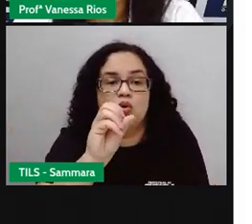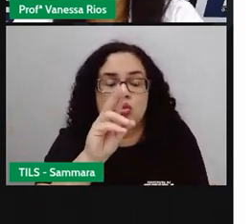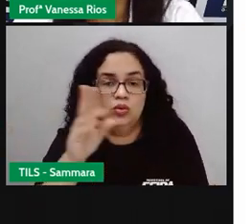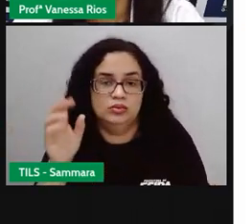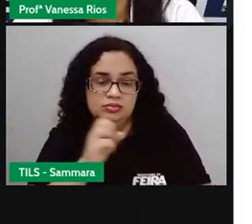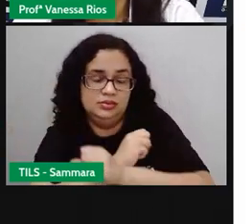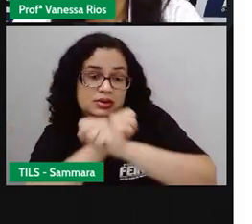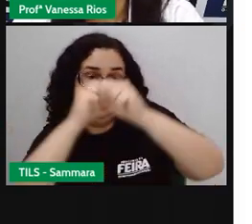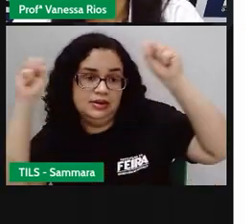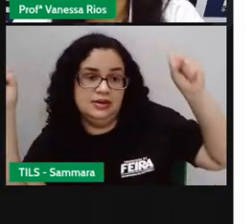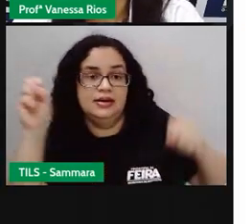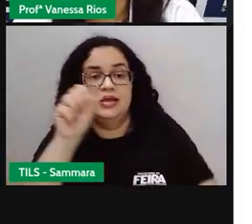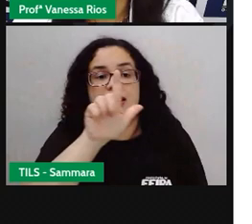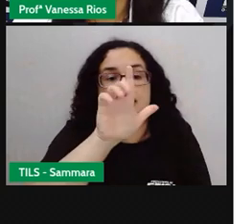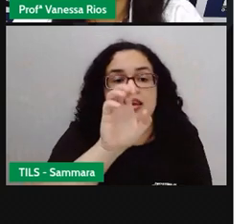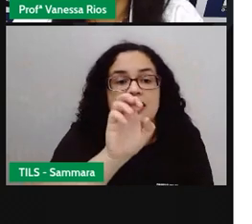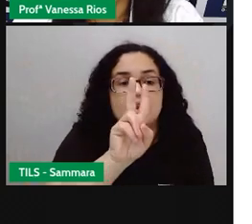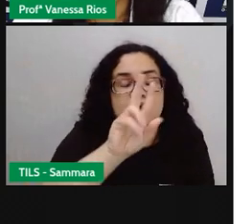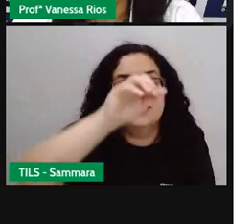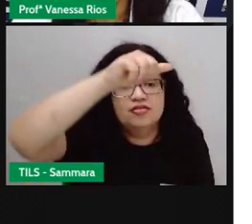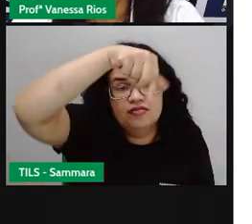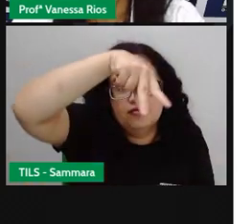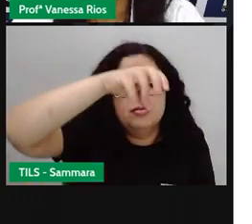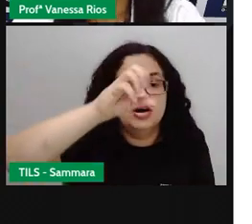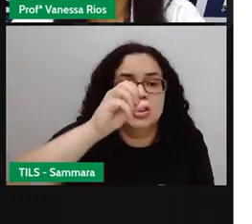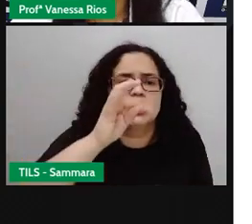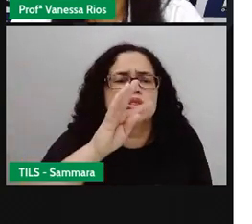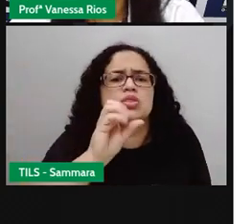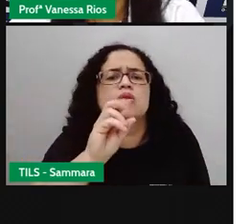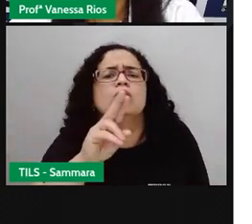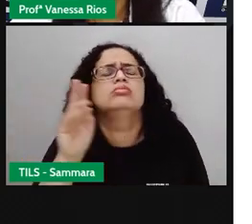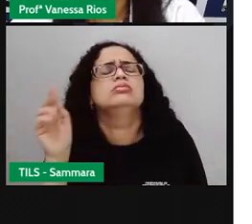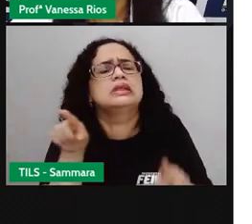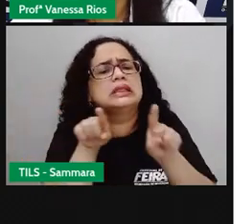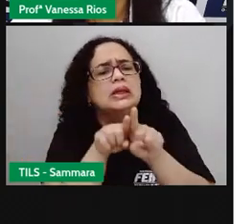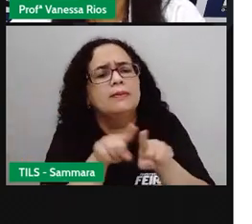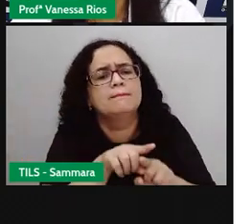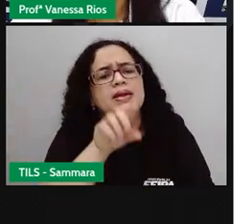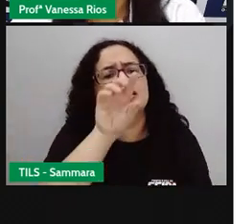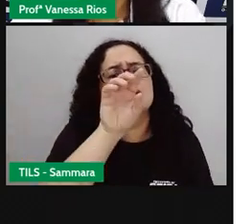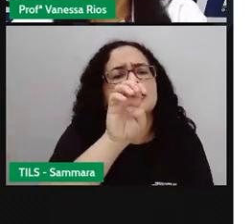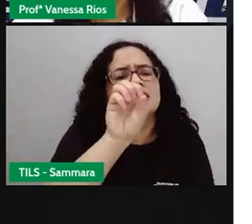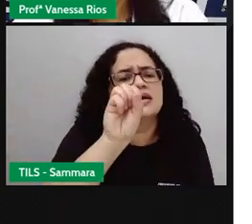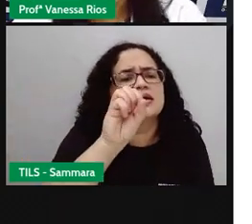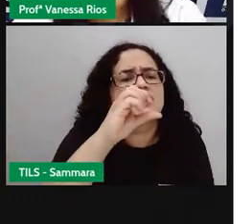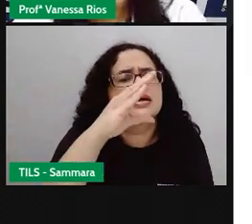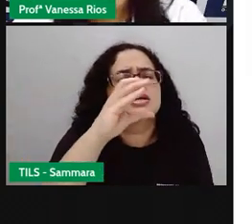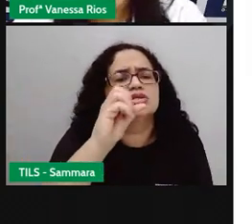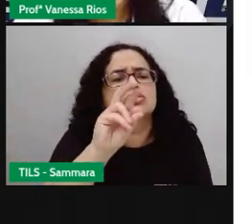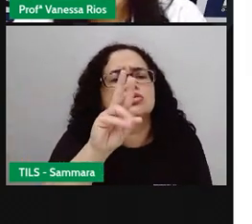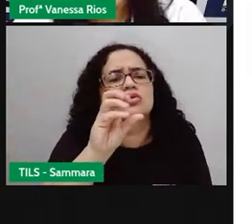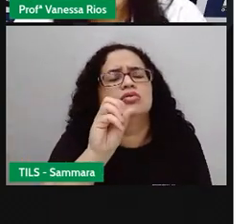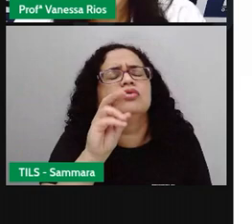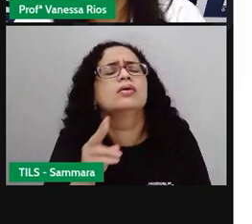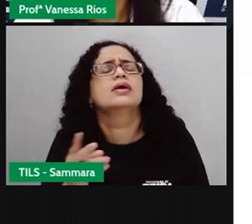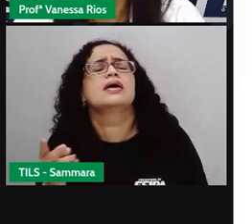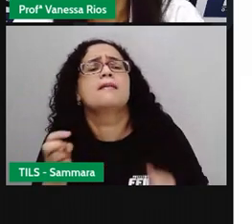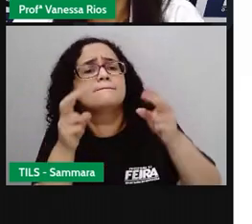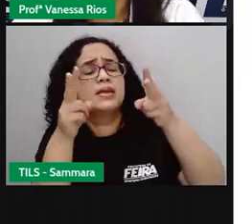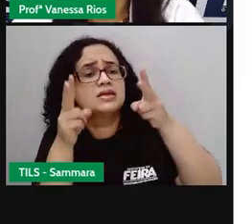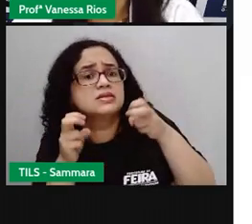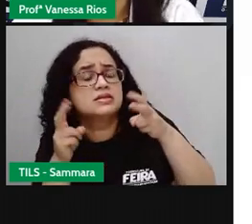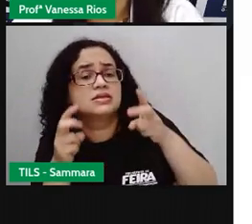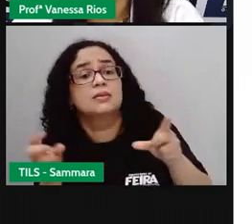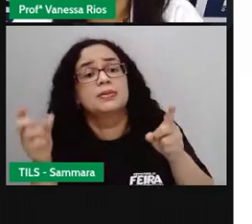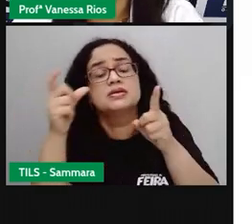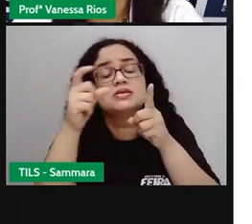levantou e escovou. O que a gente consegue perceber dessas palavras? A gente